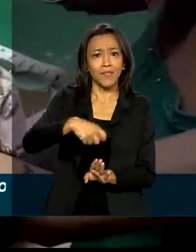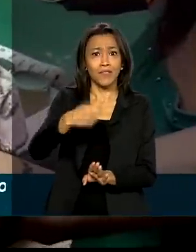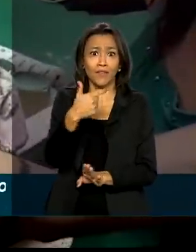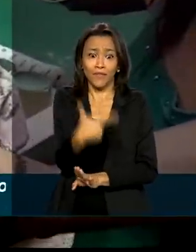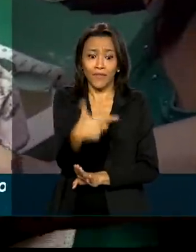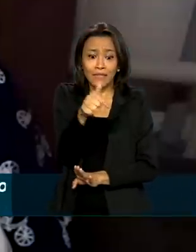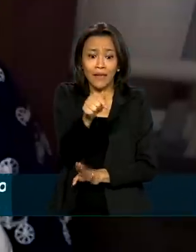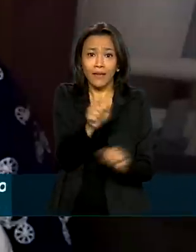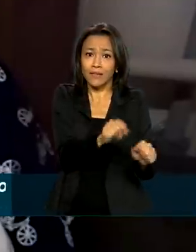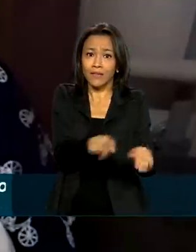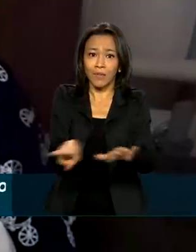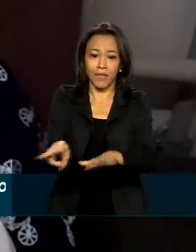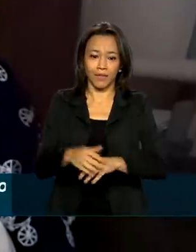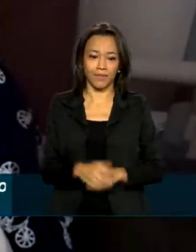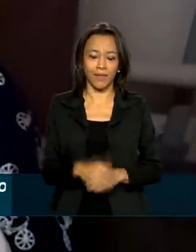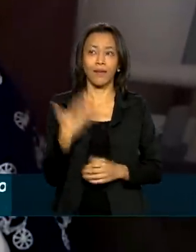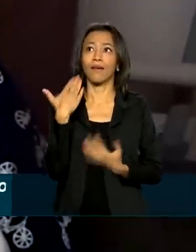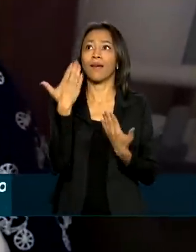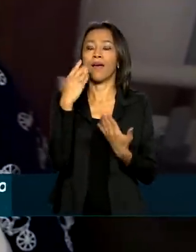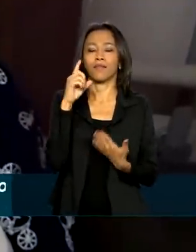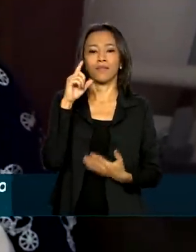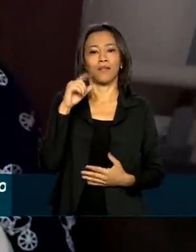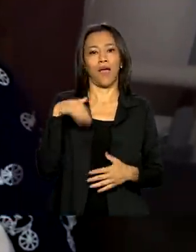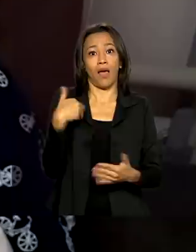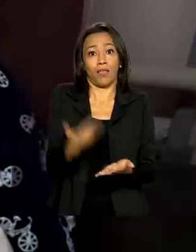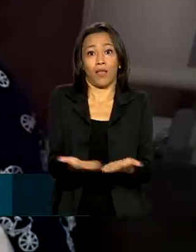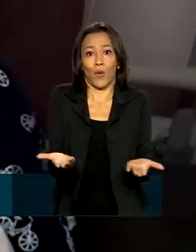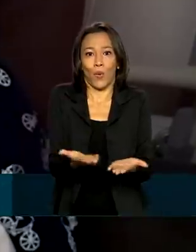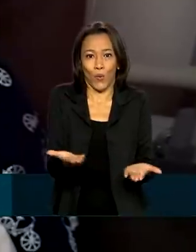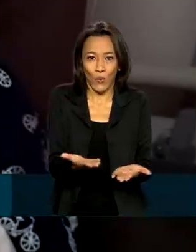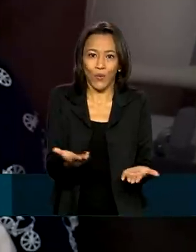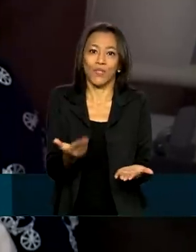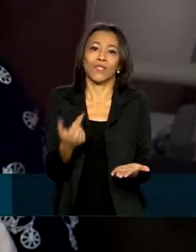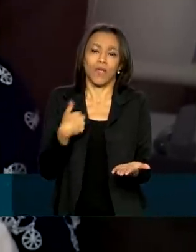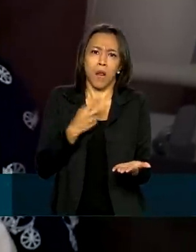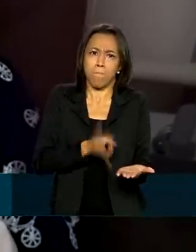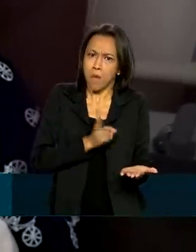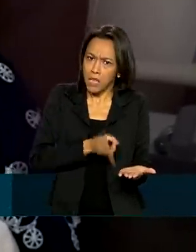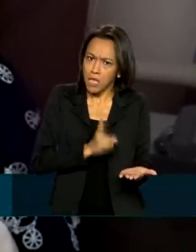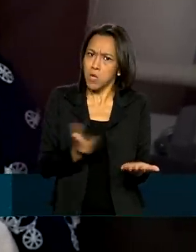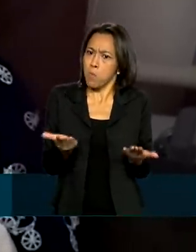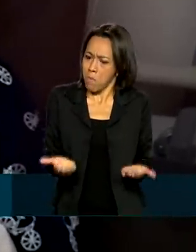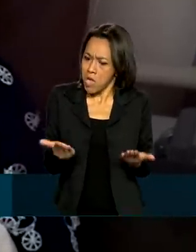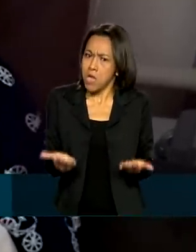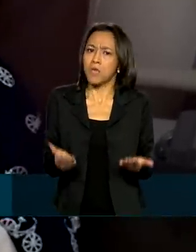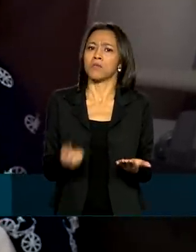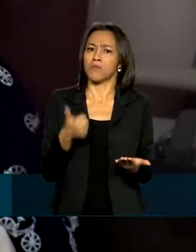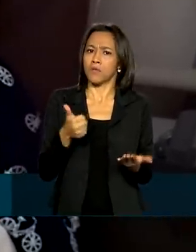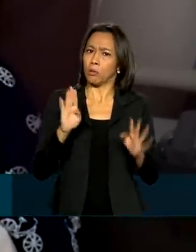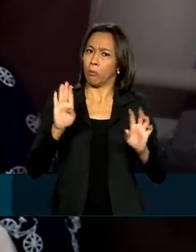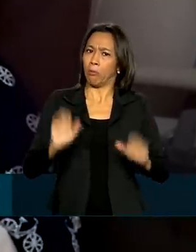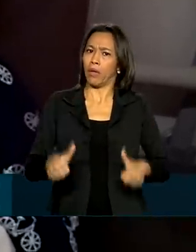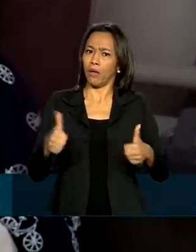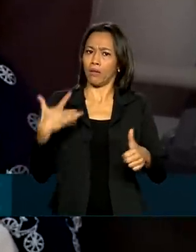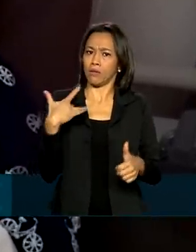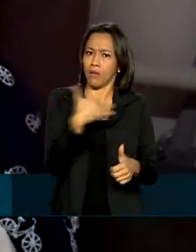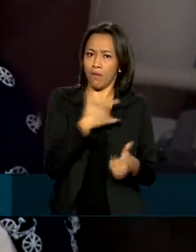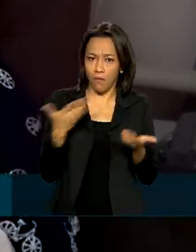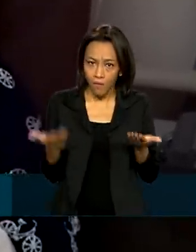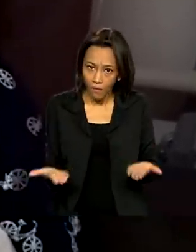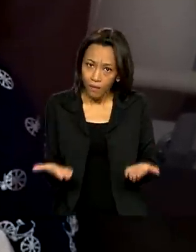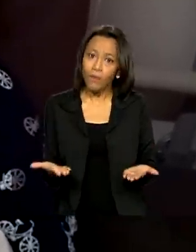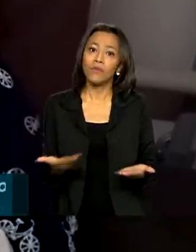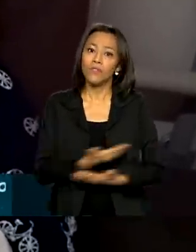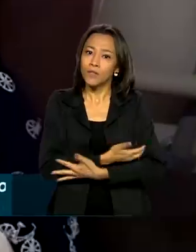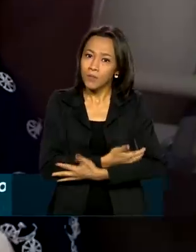semanas. Foi graças a isso que até hoje eu venho mantendo o ganho de peso dela e o bem-estar e a